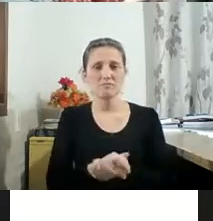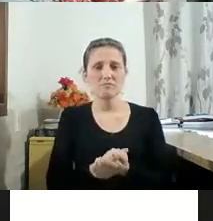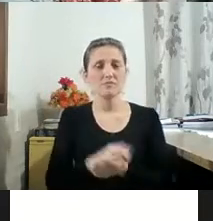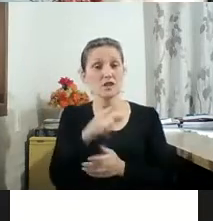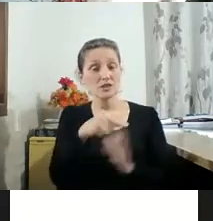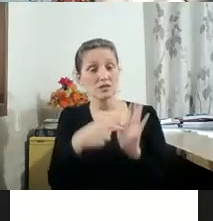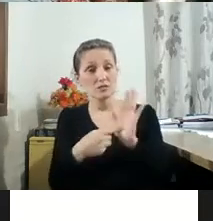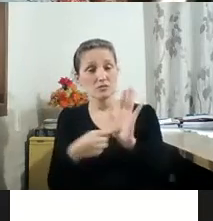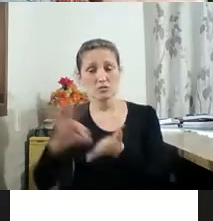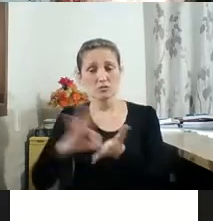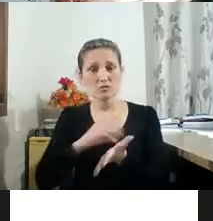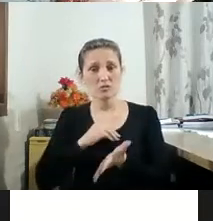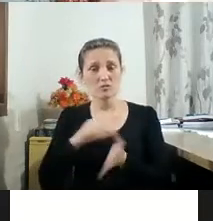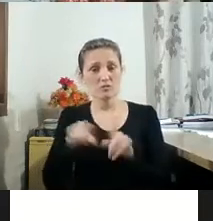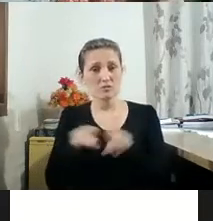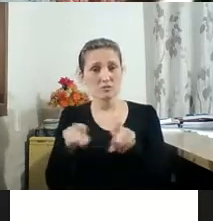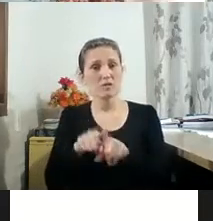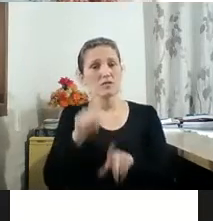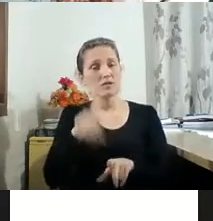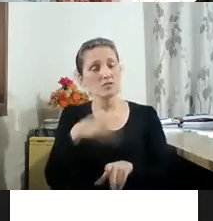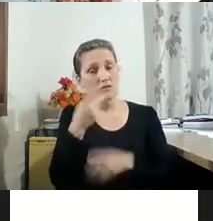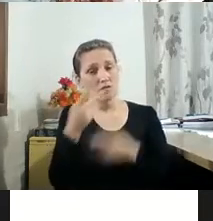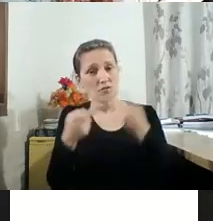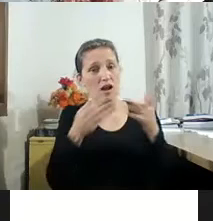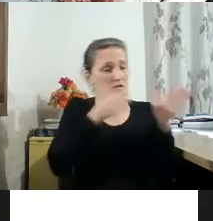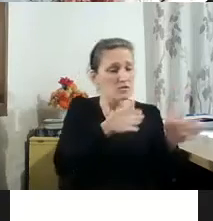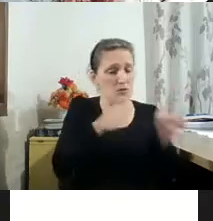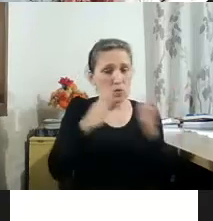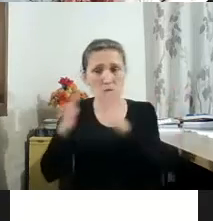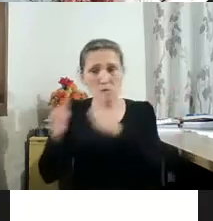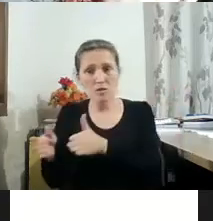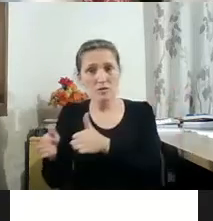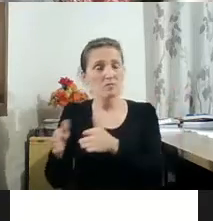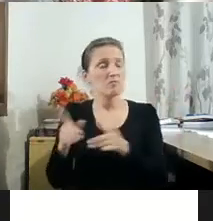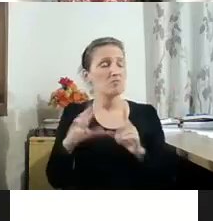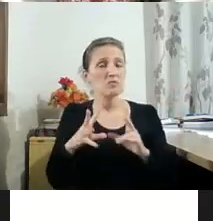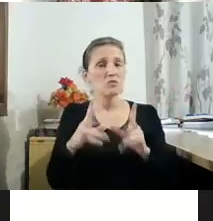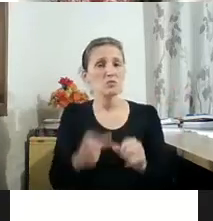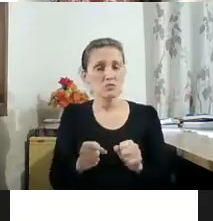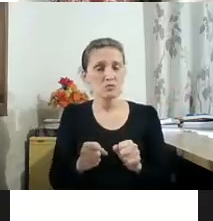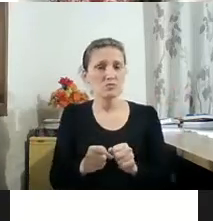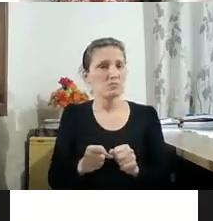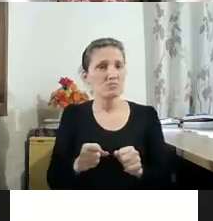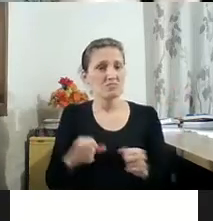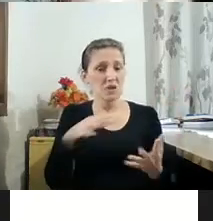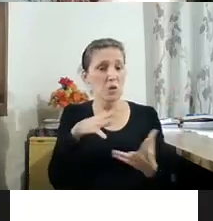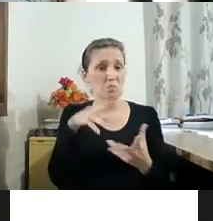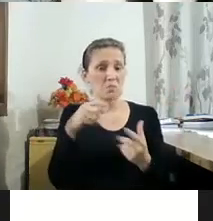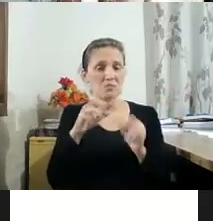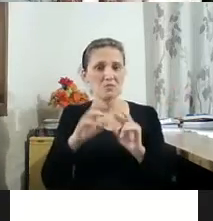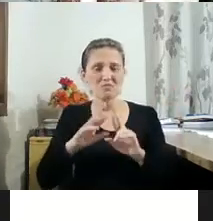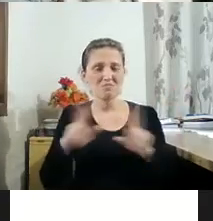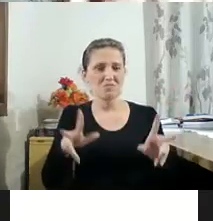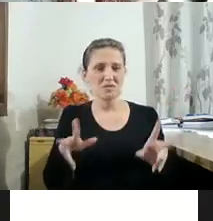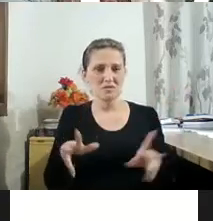também. Isso é narrativa, isso é sequência, isso é, bom, o mundo de fazer um livro, né? Que